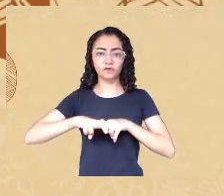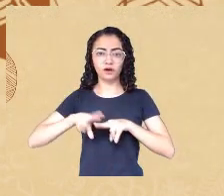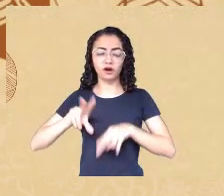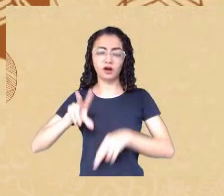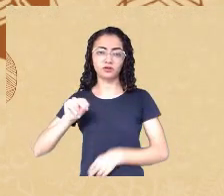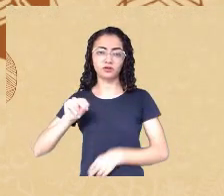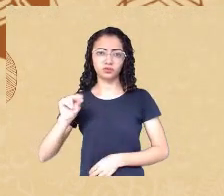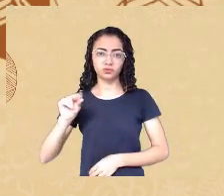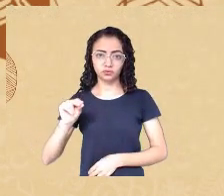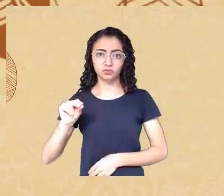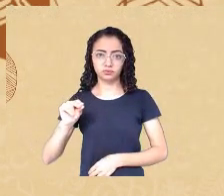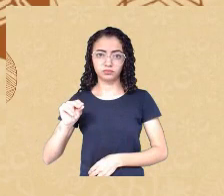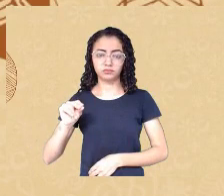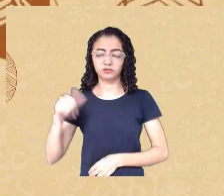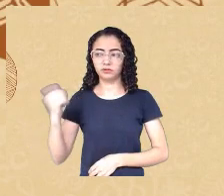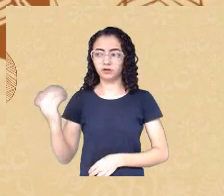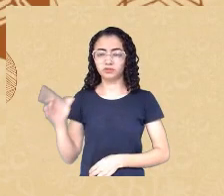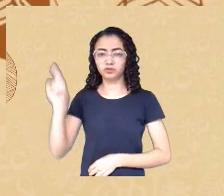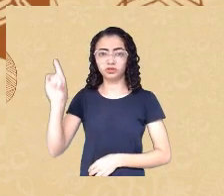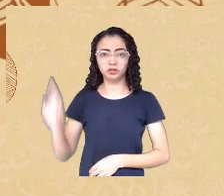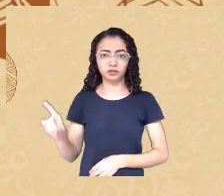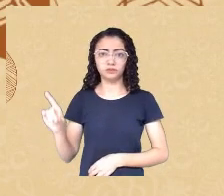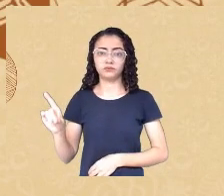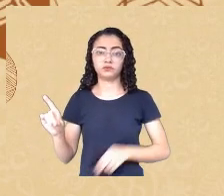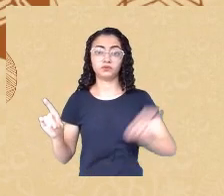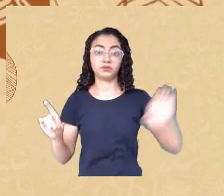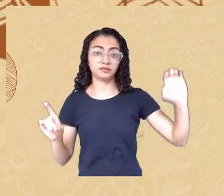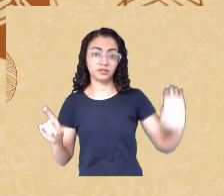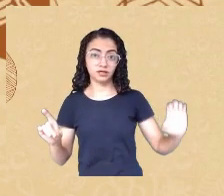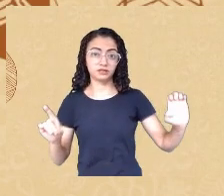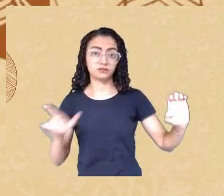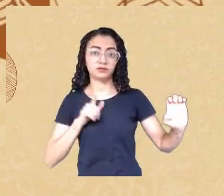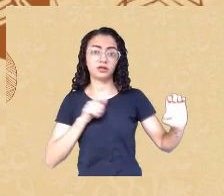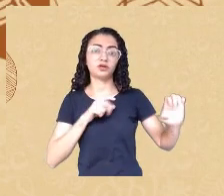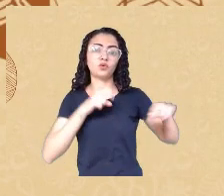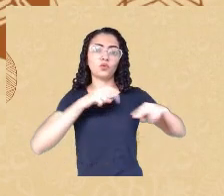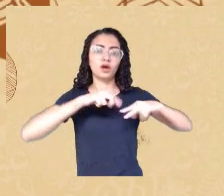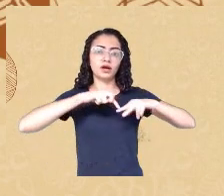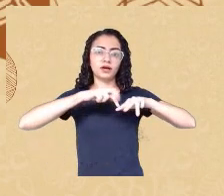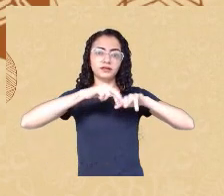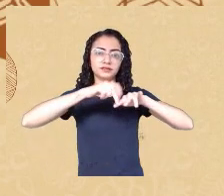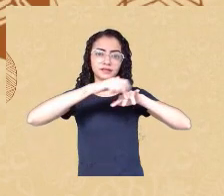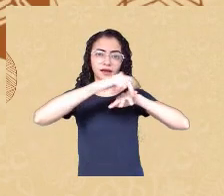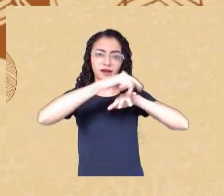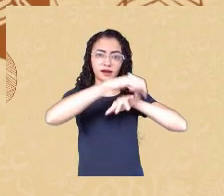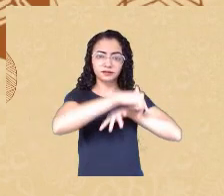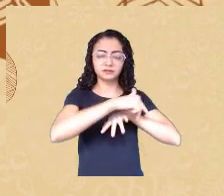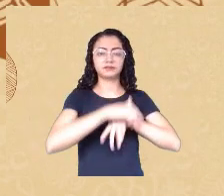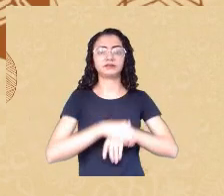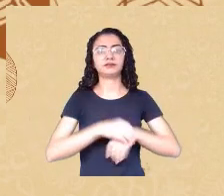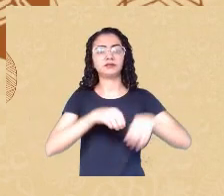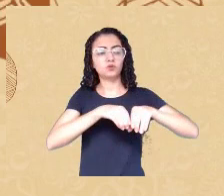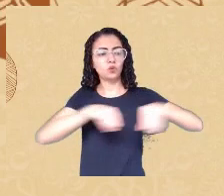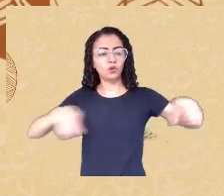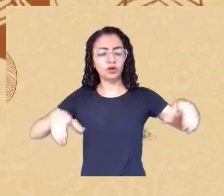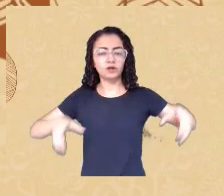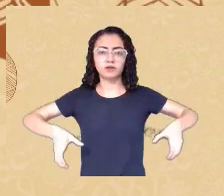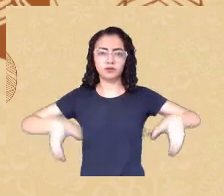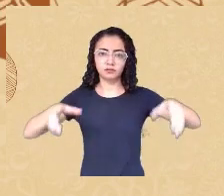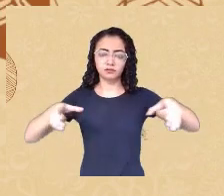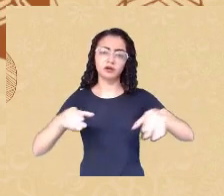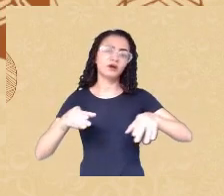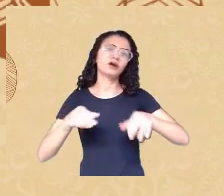esquerdo há uma escada, o corrimão em madeira e o piso em mármore escuro.